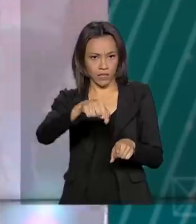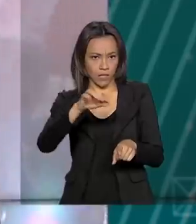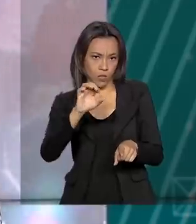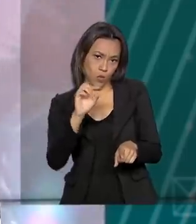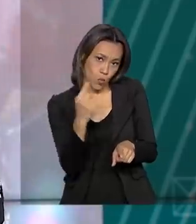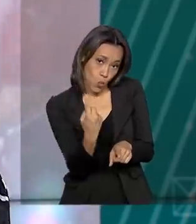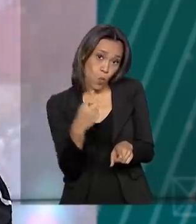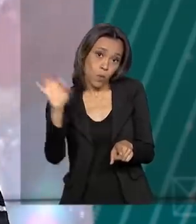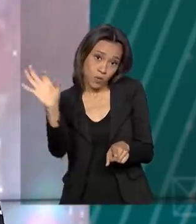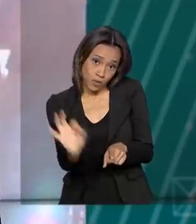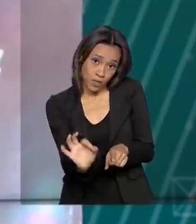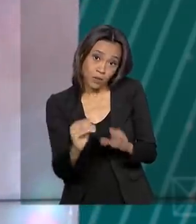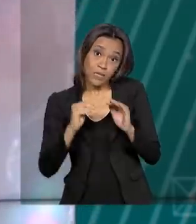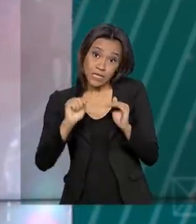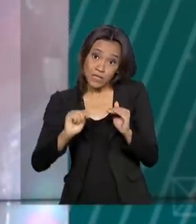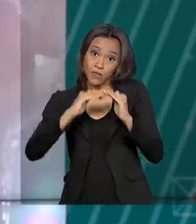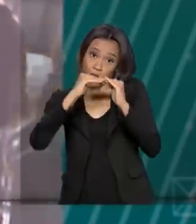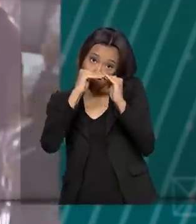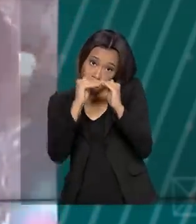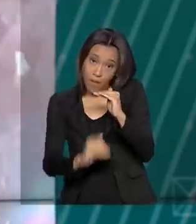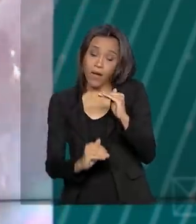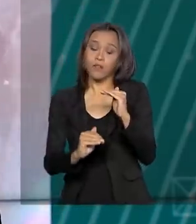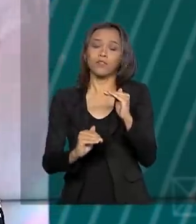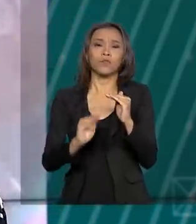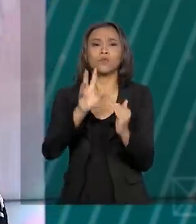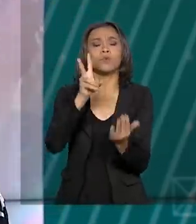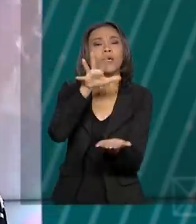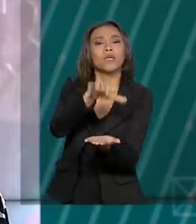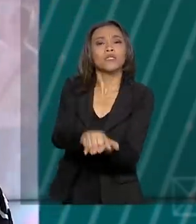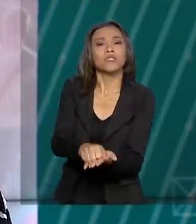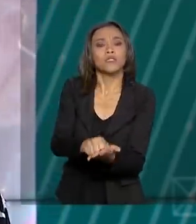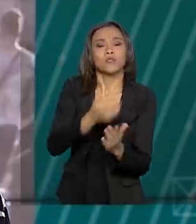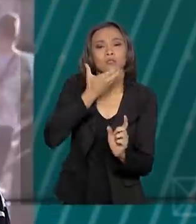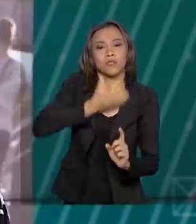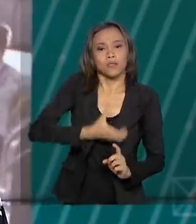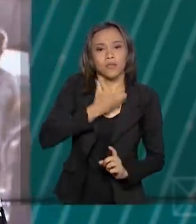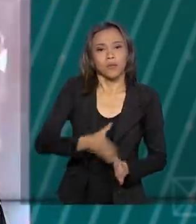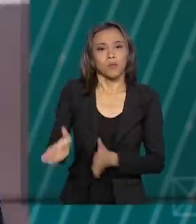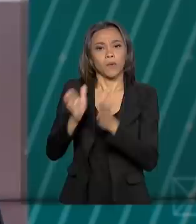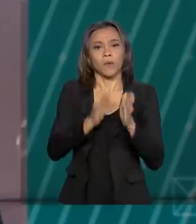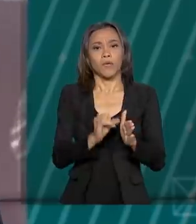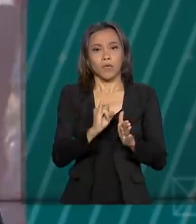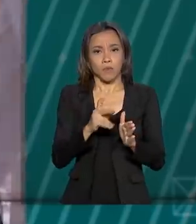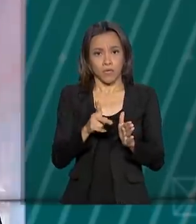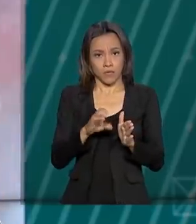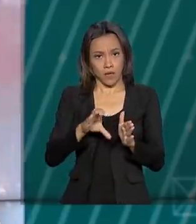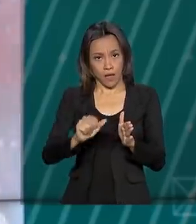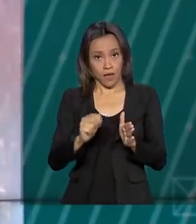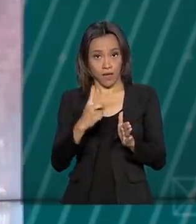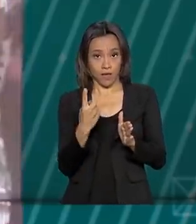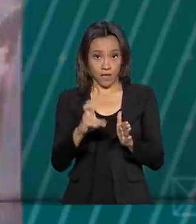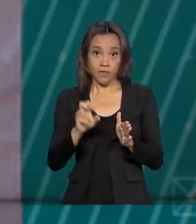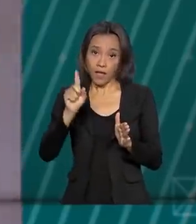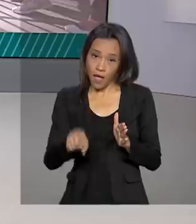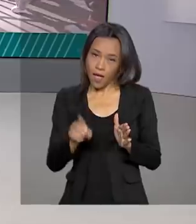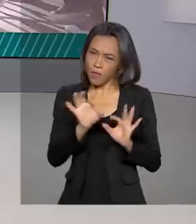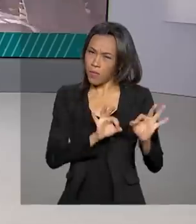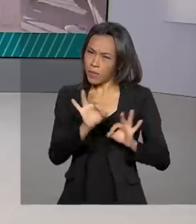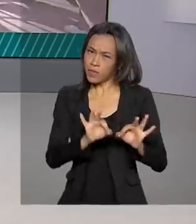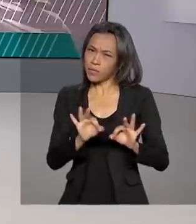ponto percentual, abaixo da taxa registrada em dezembro. O IPCA 15 é uma prévia da inflação oficial do país.